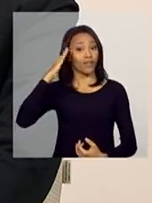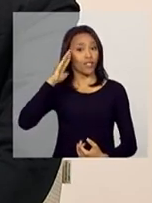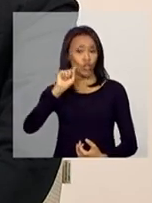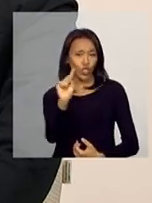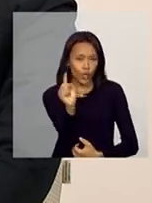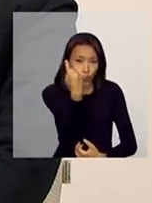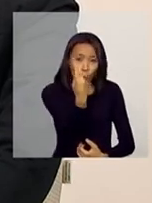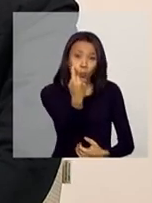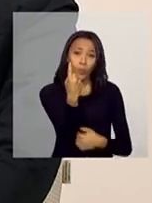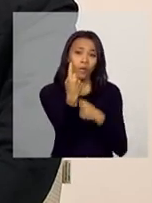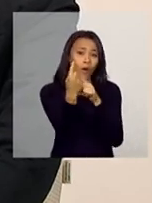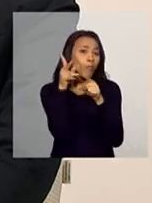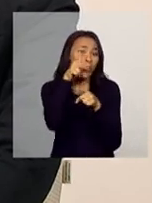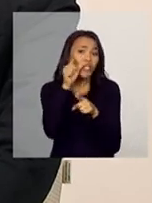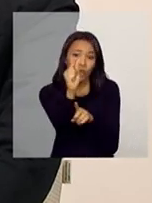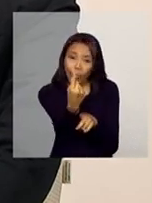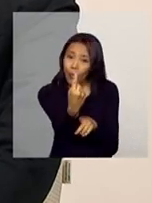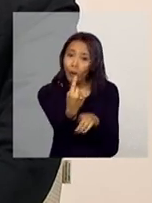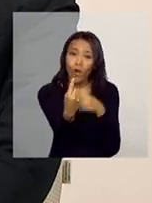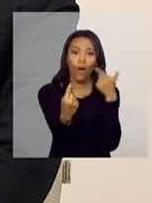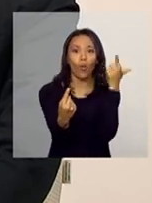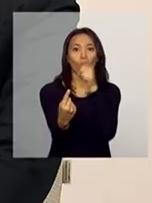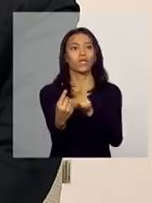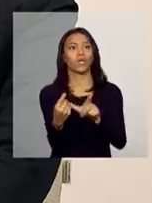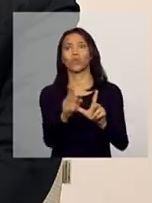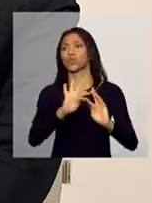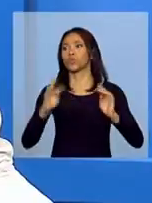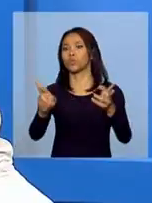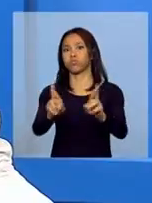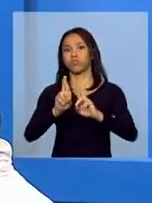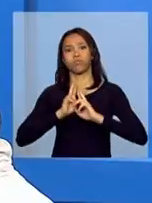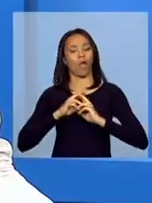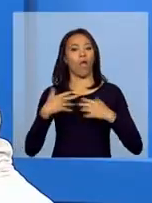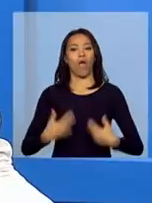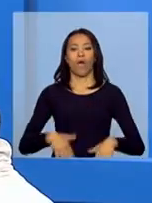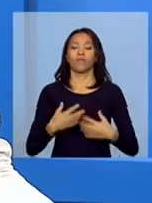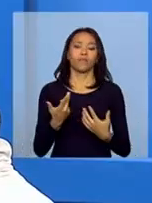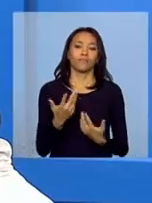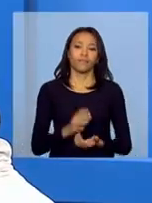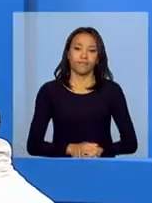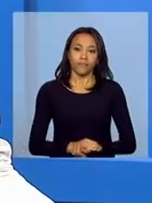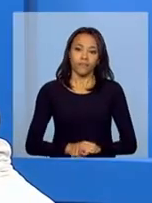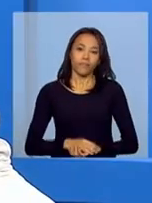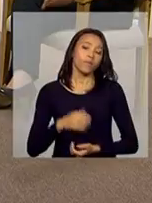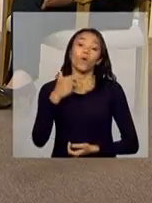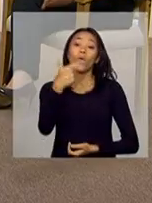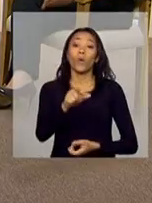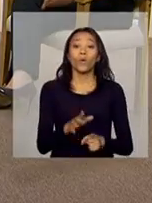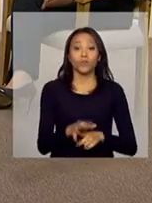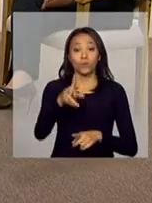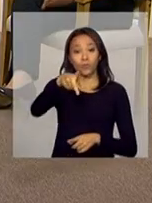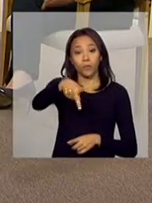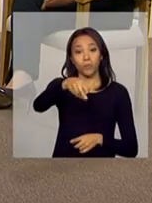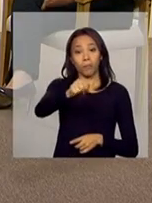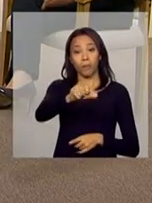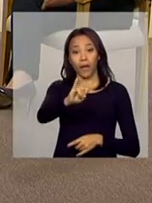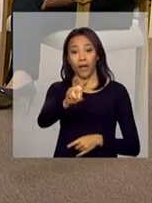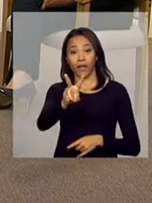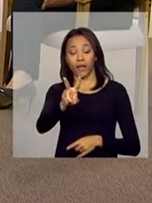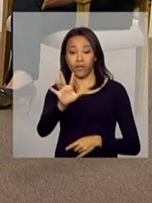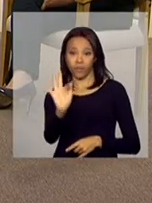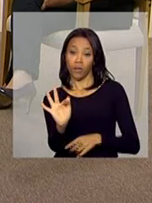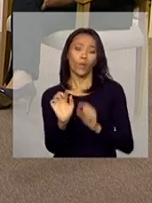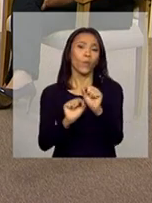serviço só de uma política não consegue dar todas as respostas. E o atendimento do PAIF? O atendimento do PAIF, ele também vai